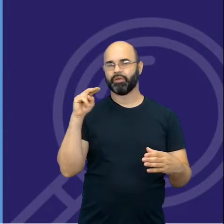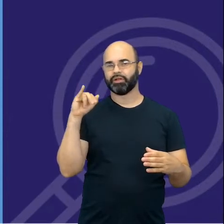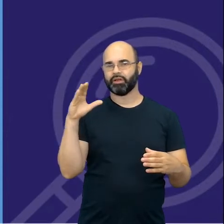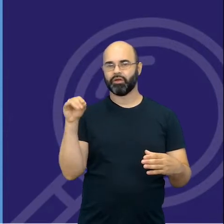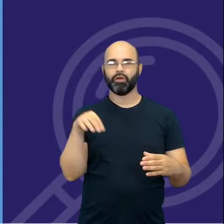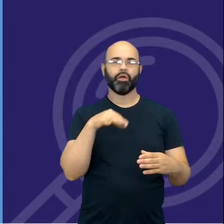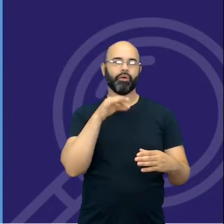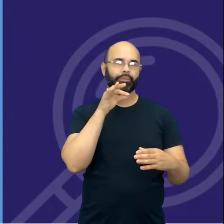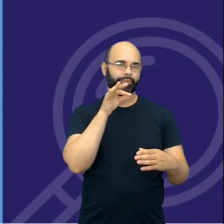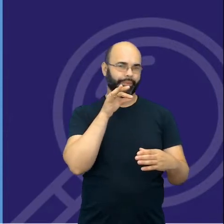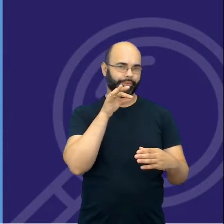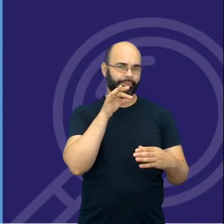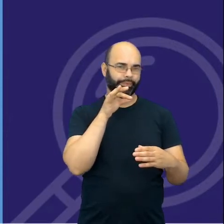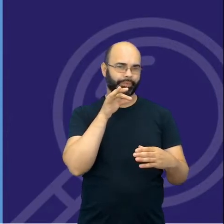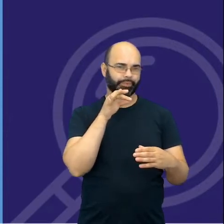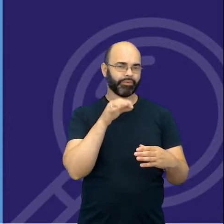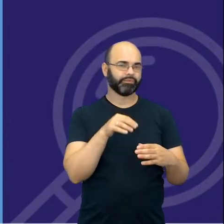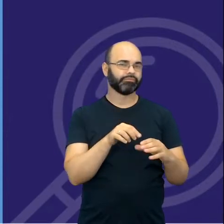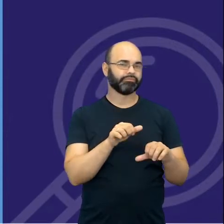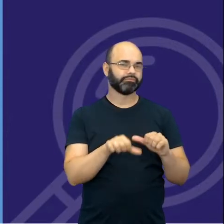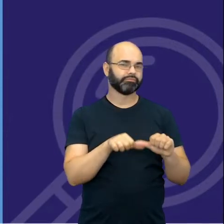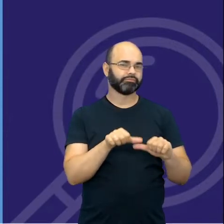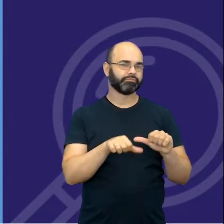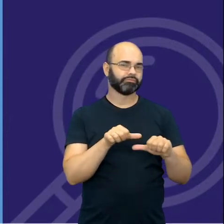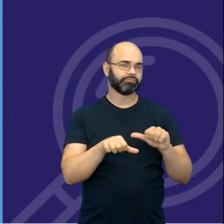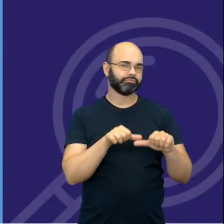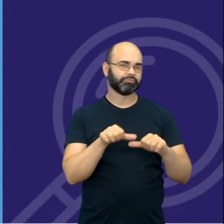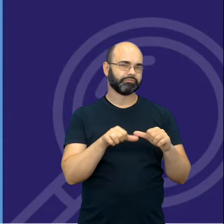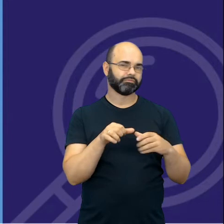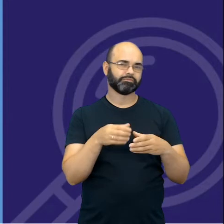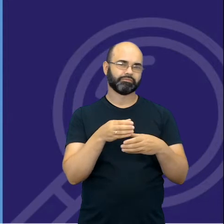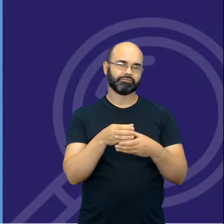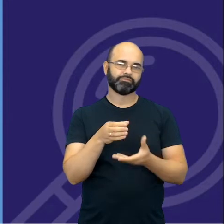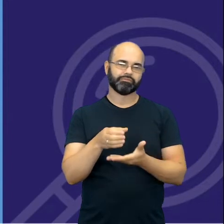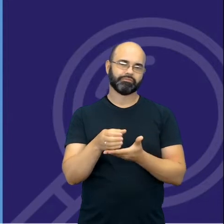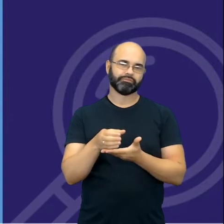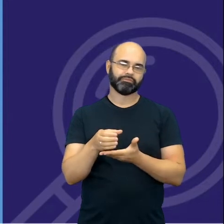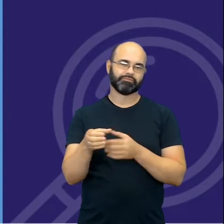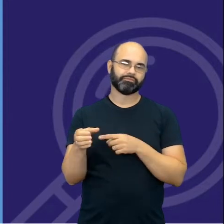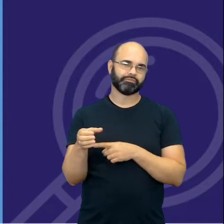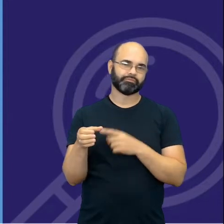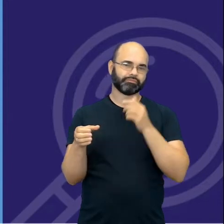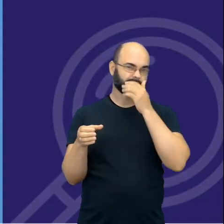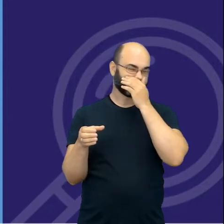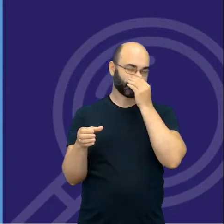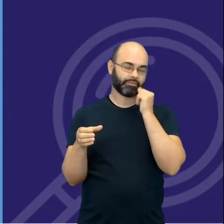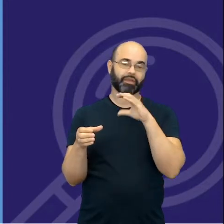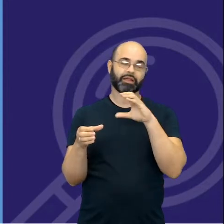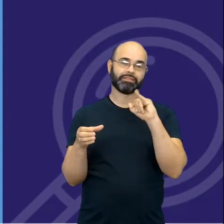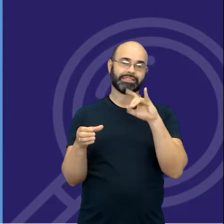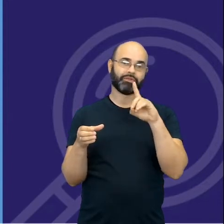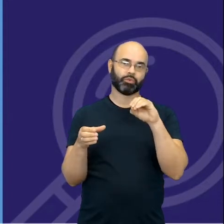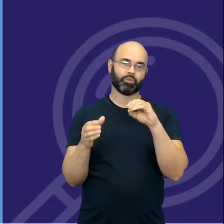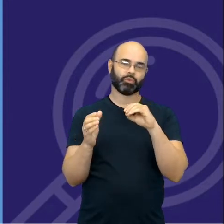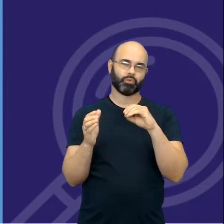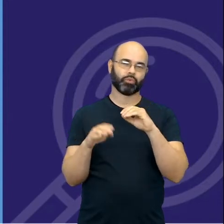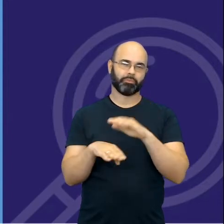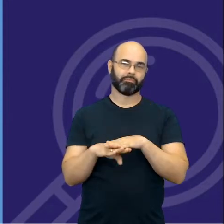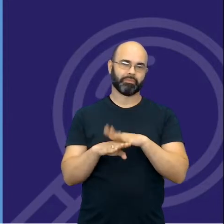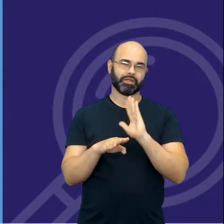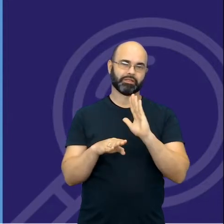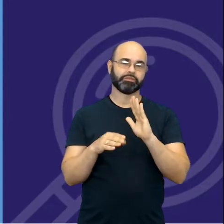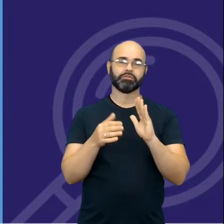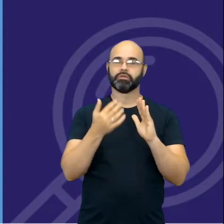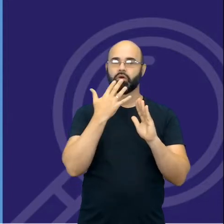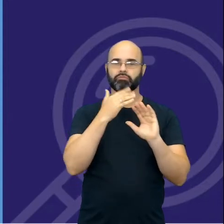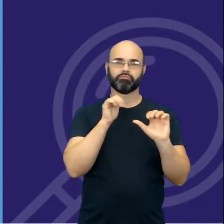eu transformo essa solução, uma solução mais ácida, e aí eu consigo mudar